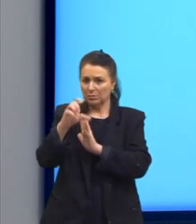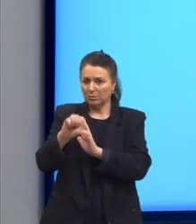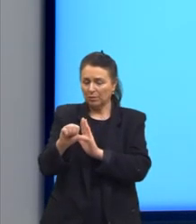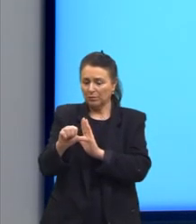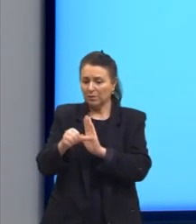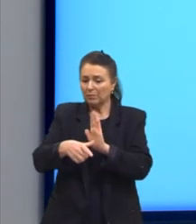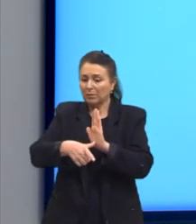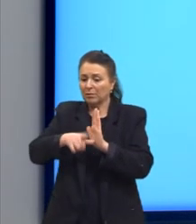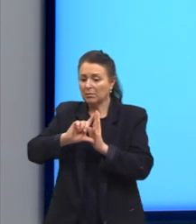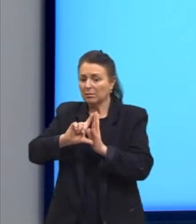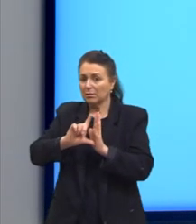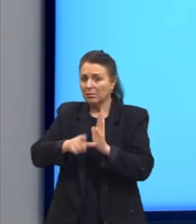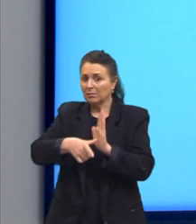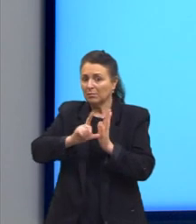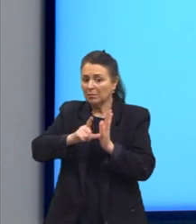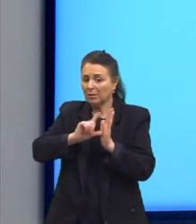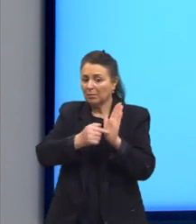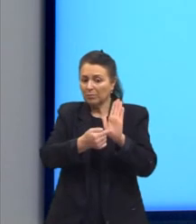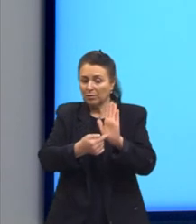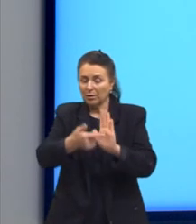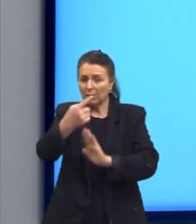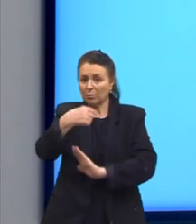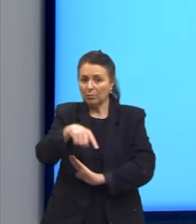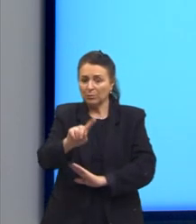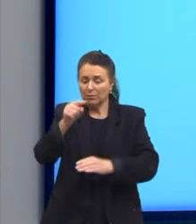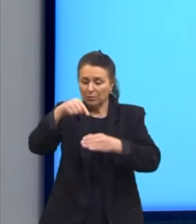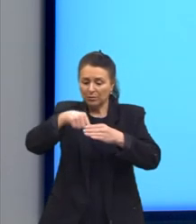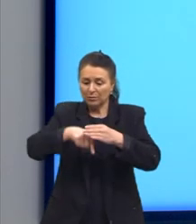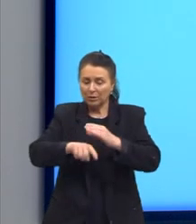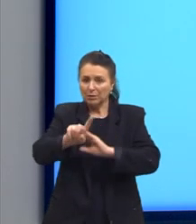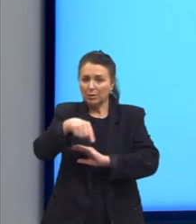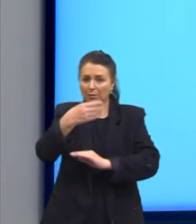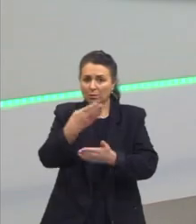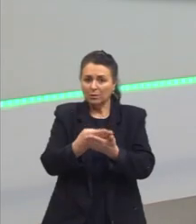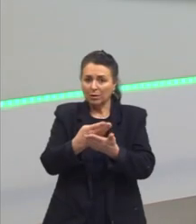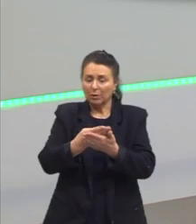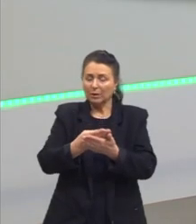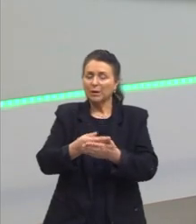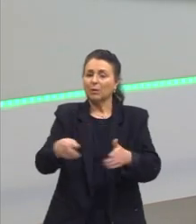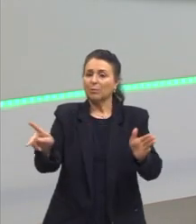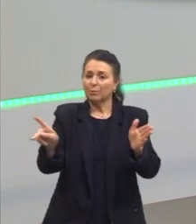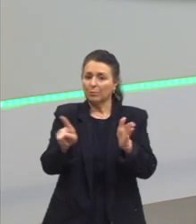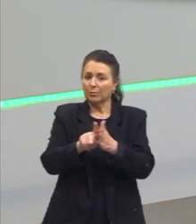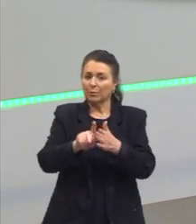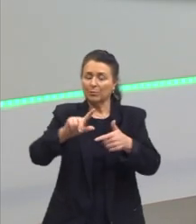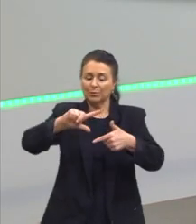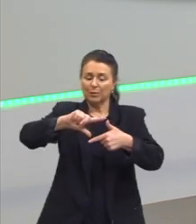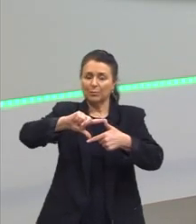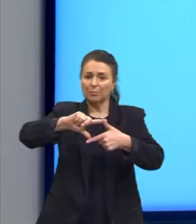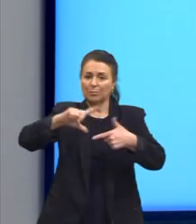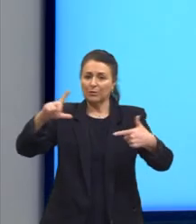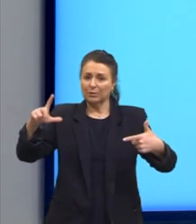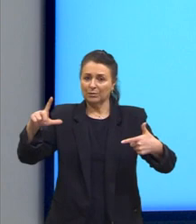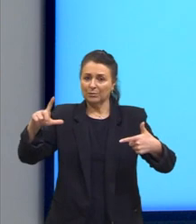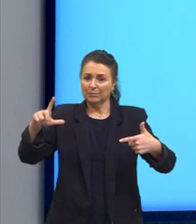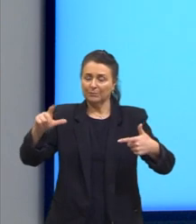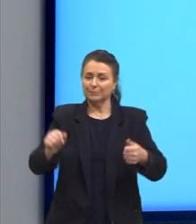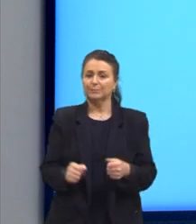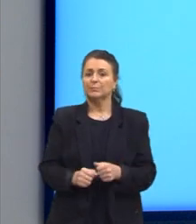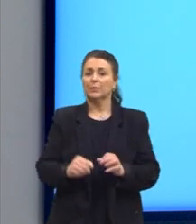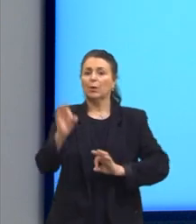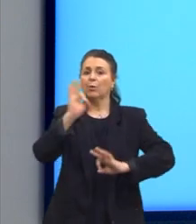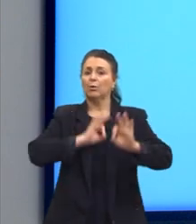antecipar outras, né? Que vai ser aprofundada na nossa próxima aula, que é o modernismo. Então, qual é o projeto